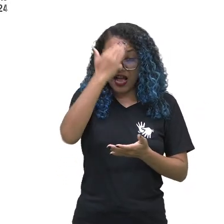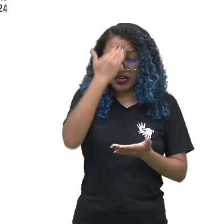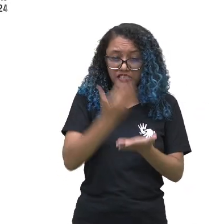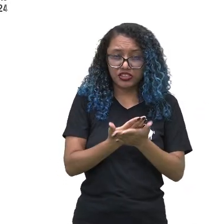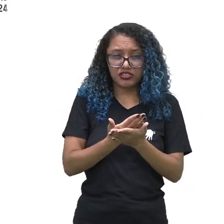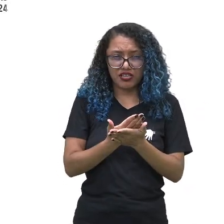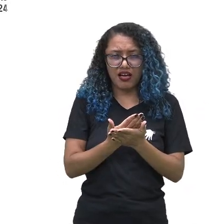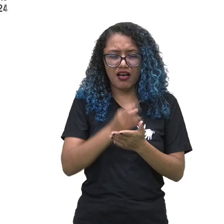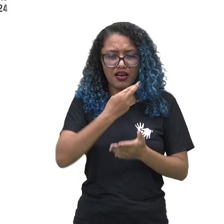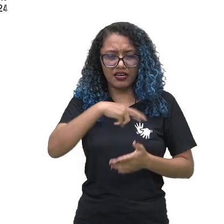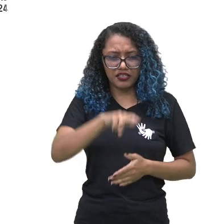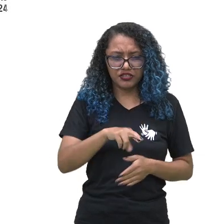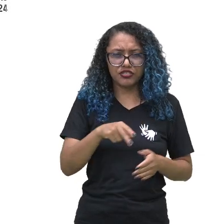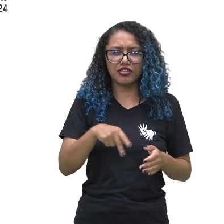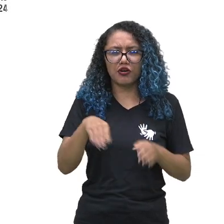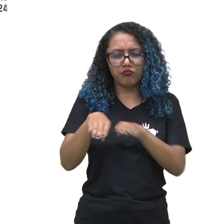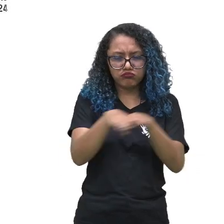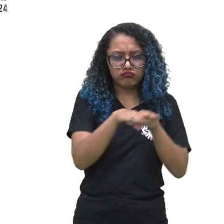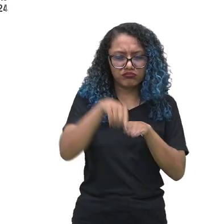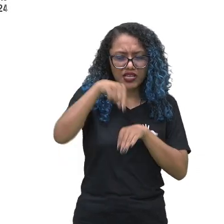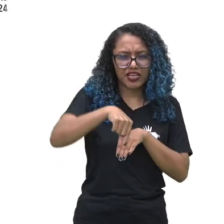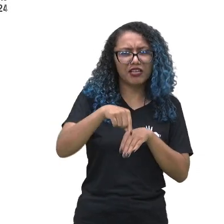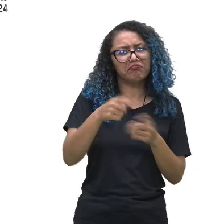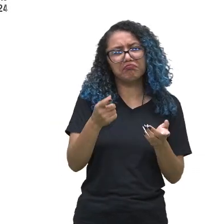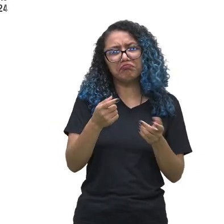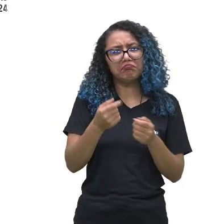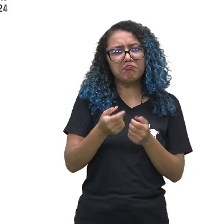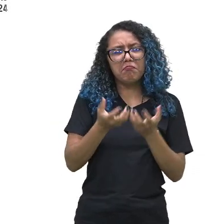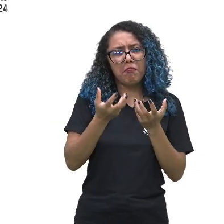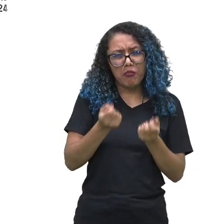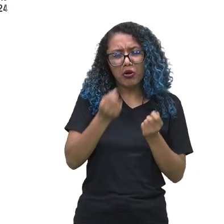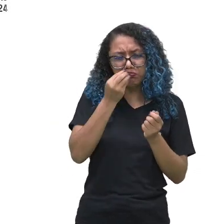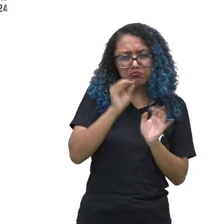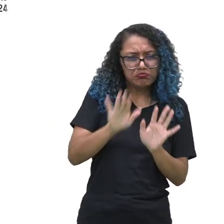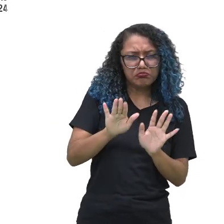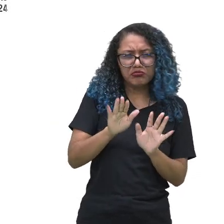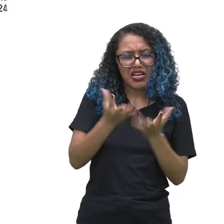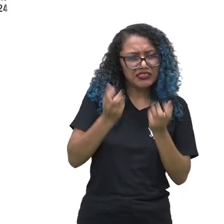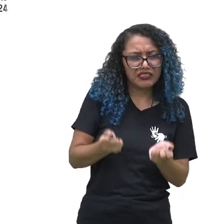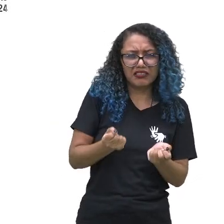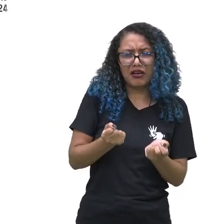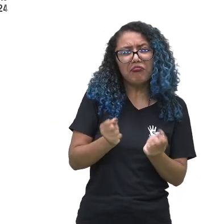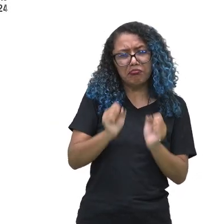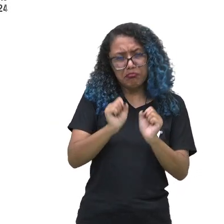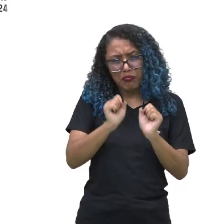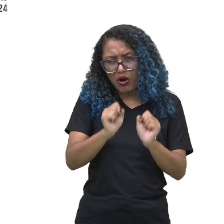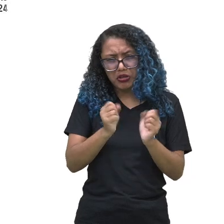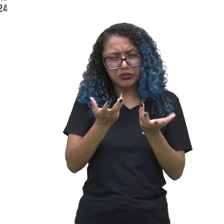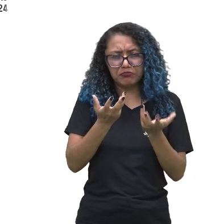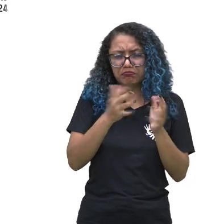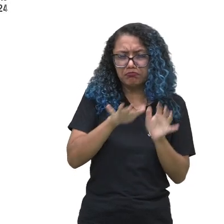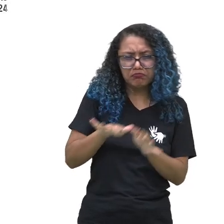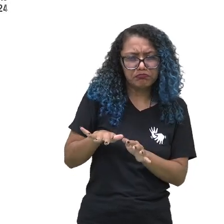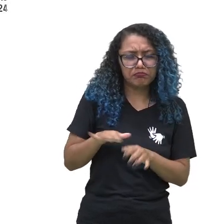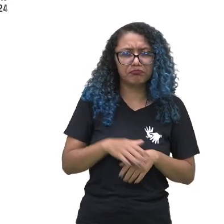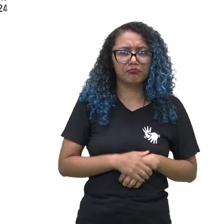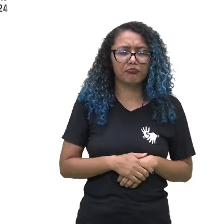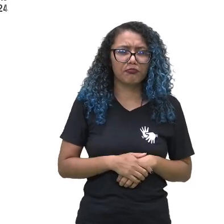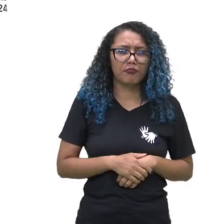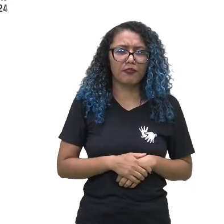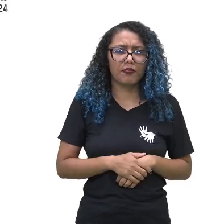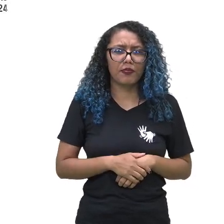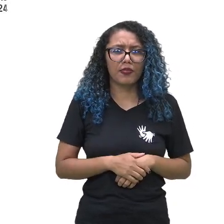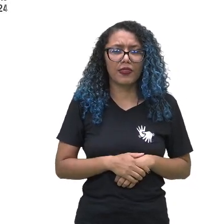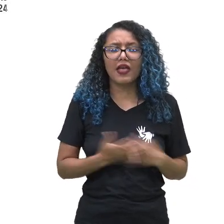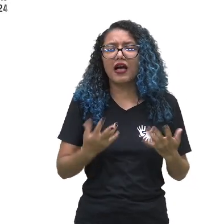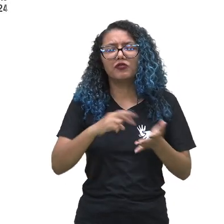aqui na minha cidade, né? Então existem religiões bem diferenciadas. E não existe, como já dissemos, uma